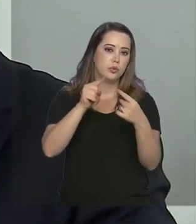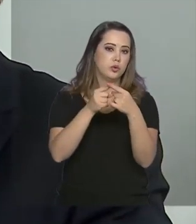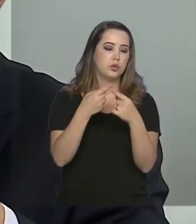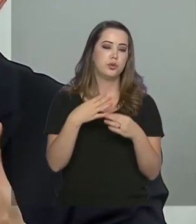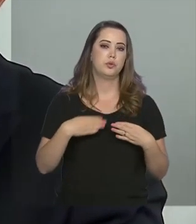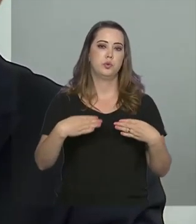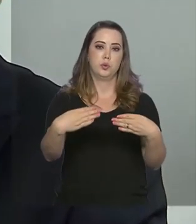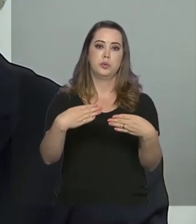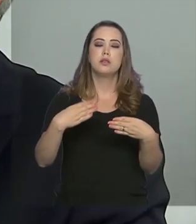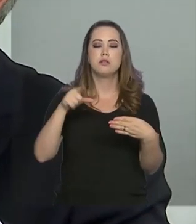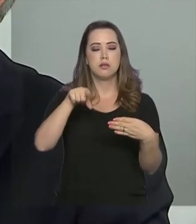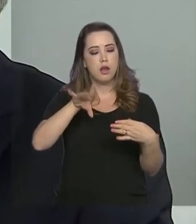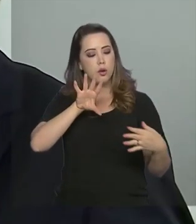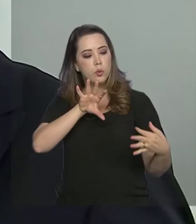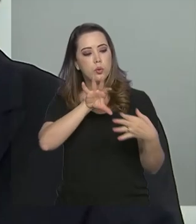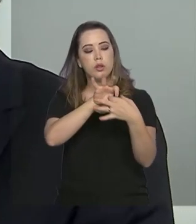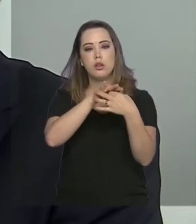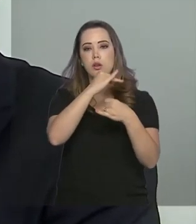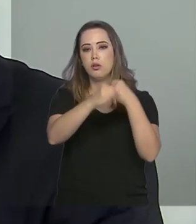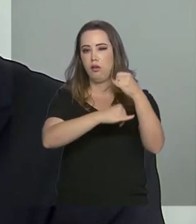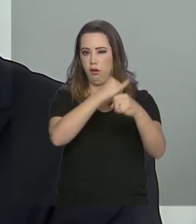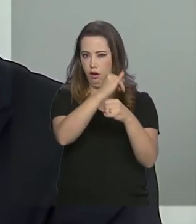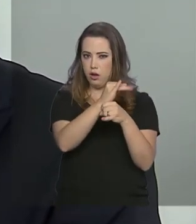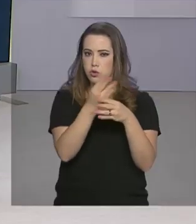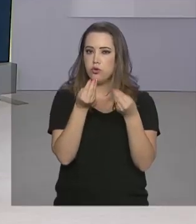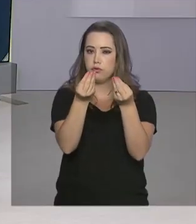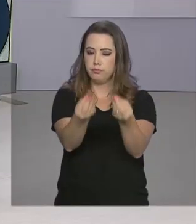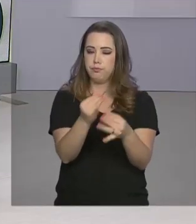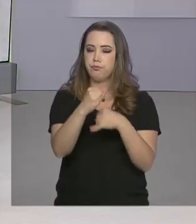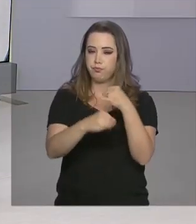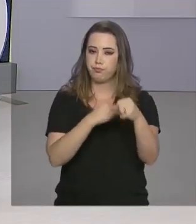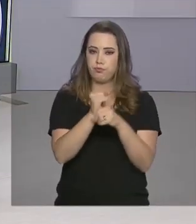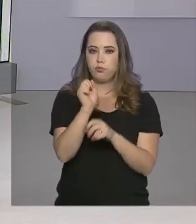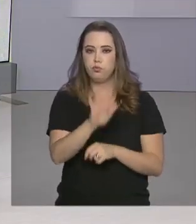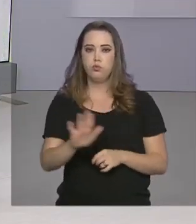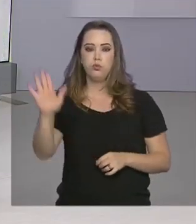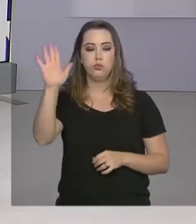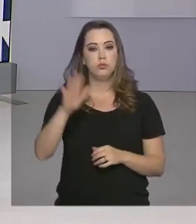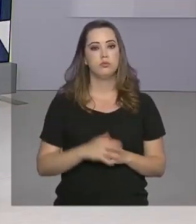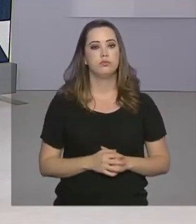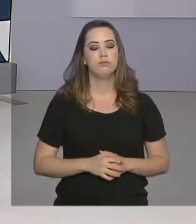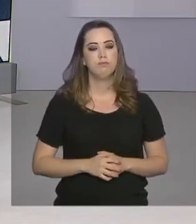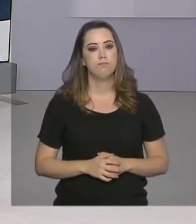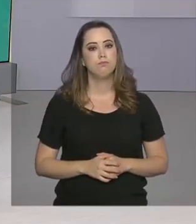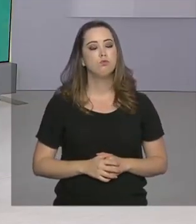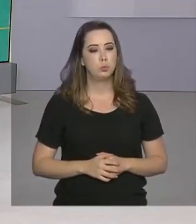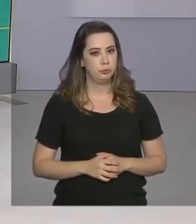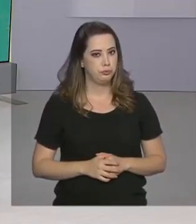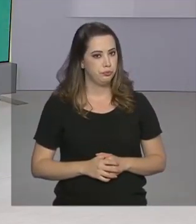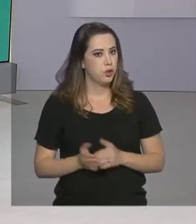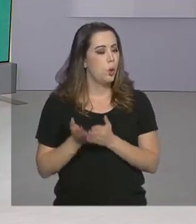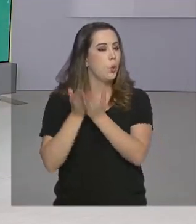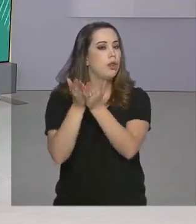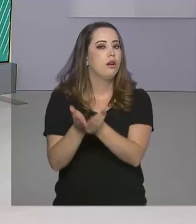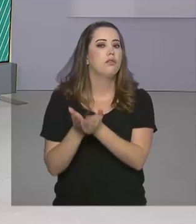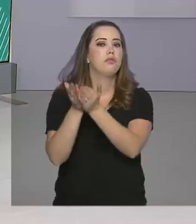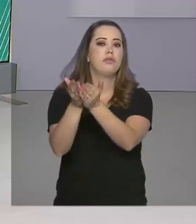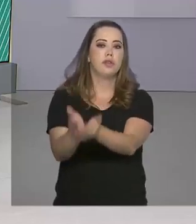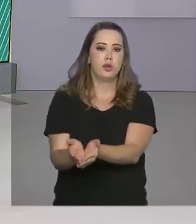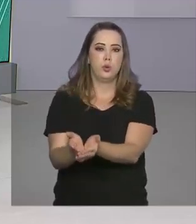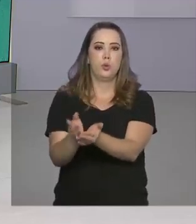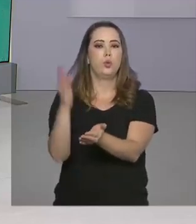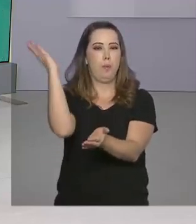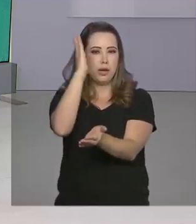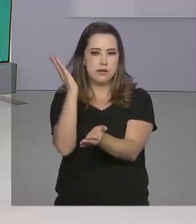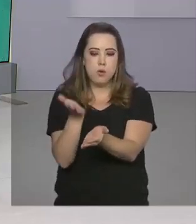conexão, trazer desenvolvimento econômico, social para as regiões. O navio polar Almirante Maximiano, enviado